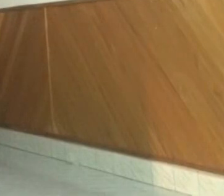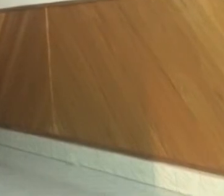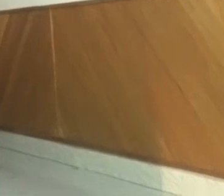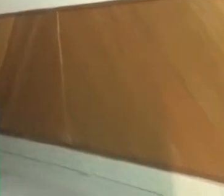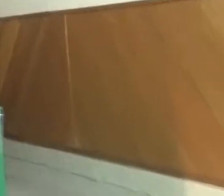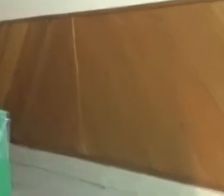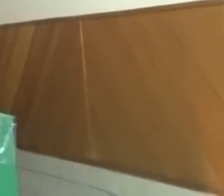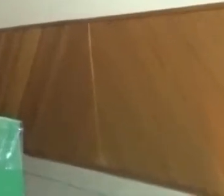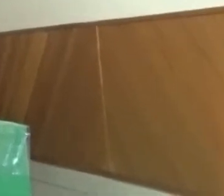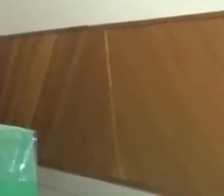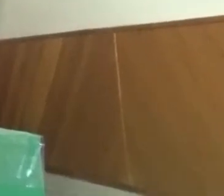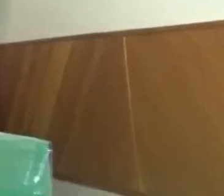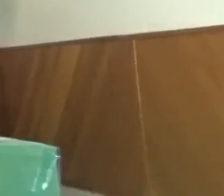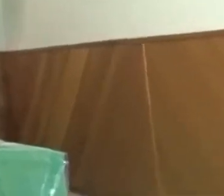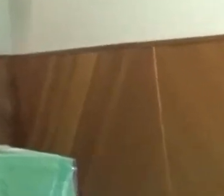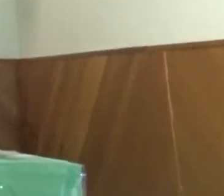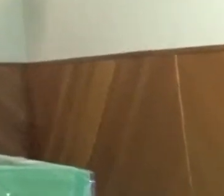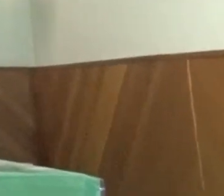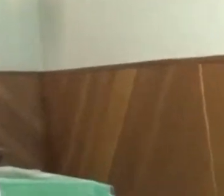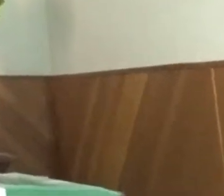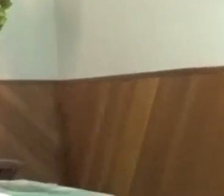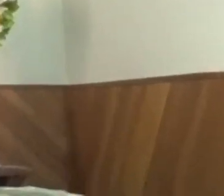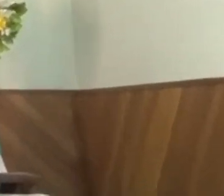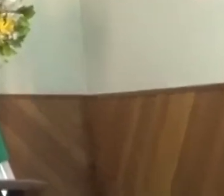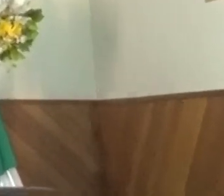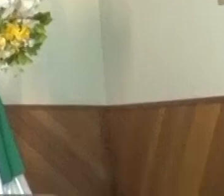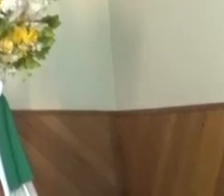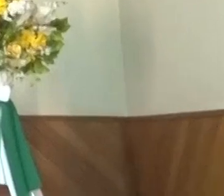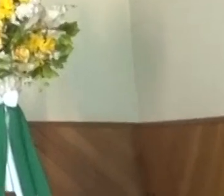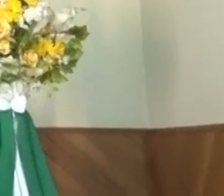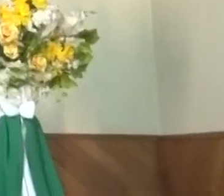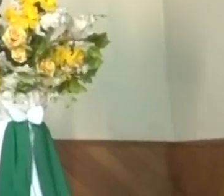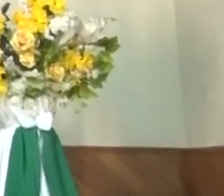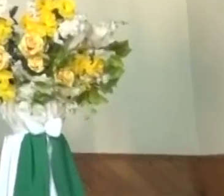escolhida também para ser a padroeira do município.